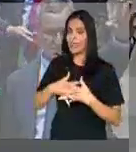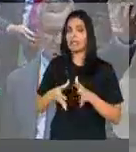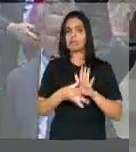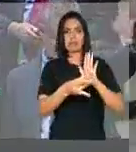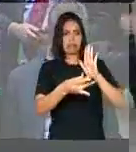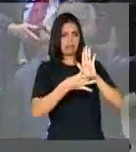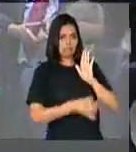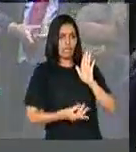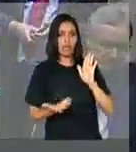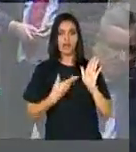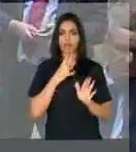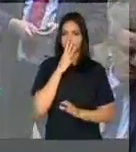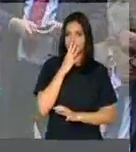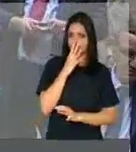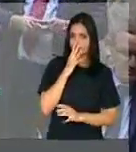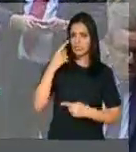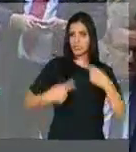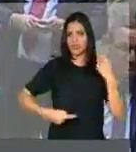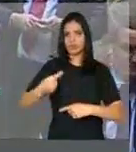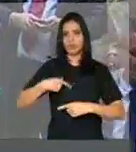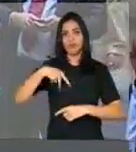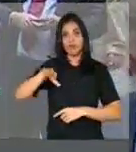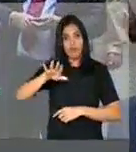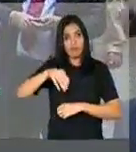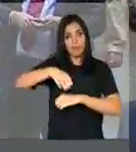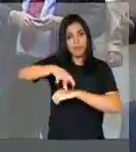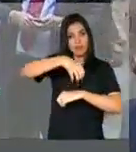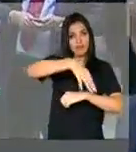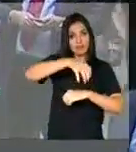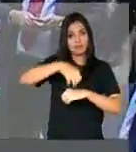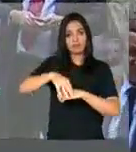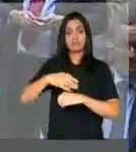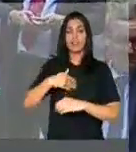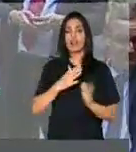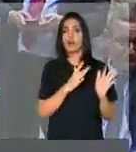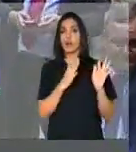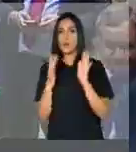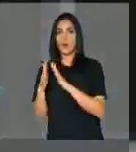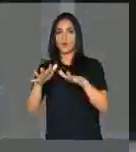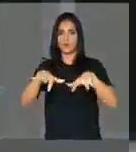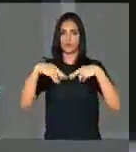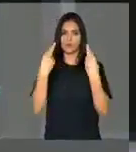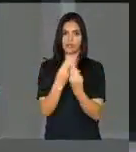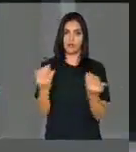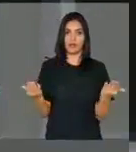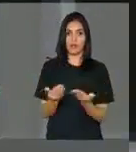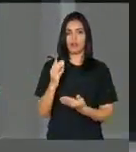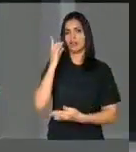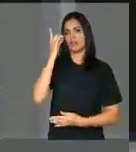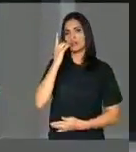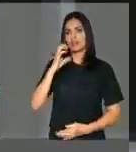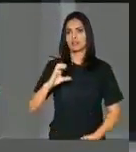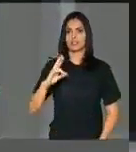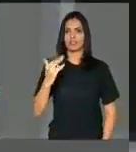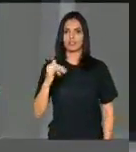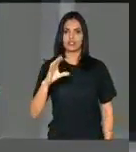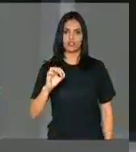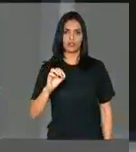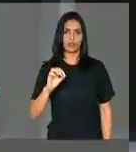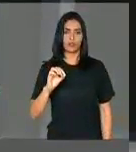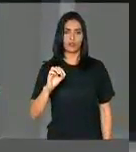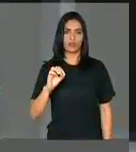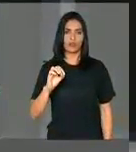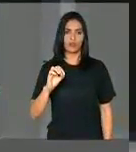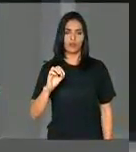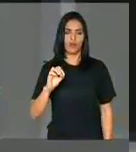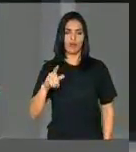Aqui as discussões deles e você terá mais informações ao longo aqui da nossa cobertura. O deputado Chico Alencar do PSOL para falar sobre essa tentativa do próprio partido